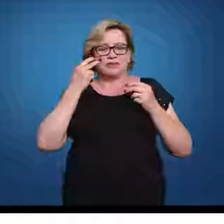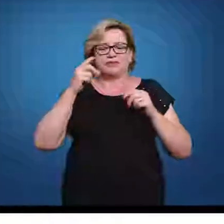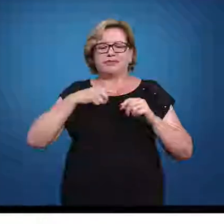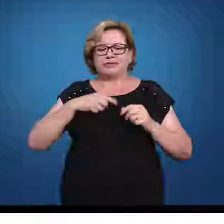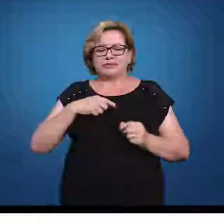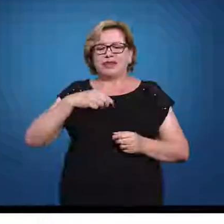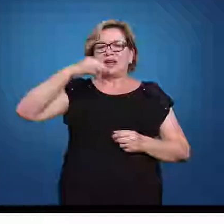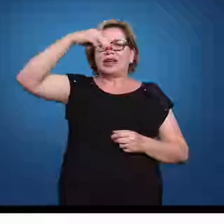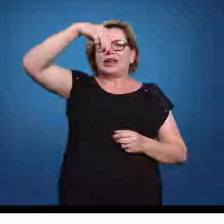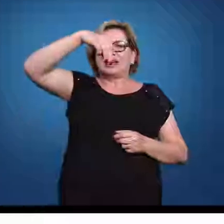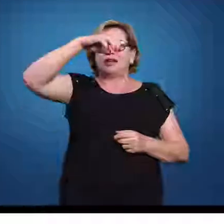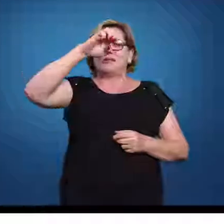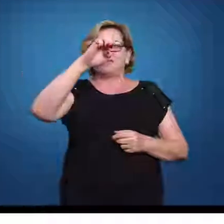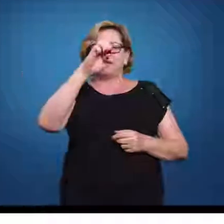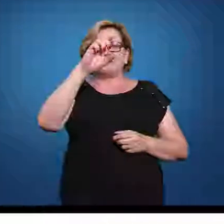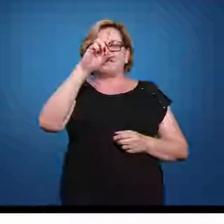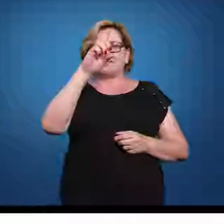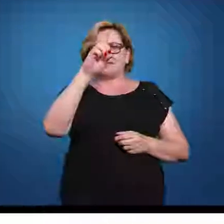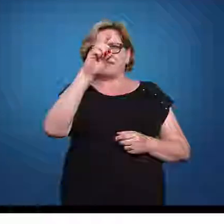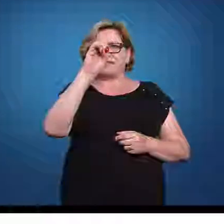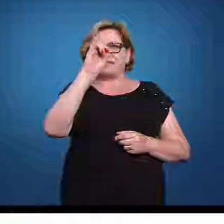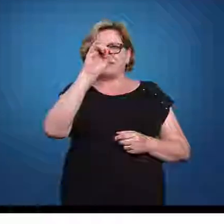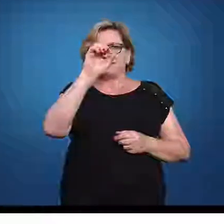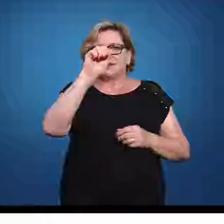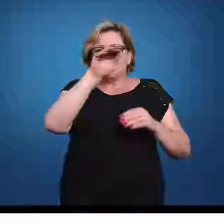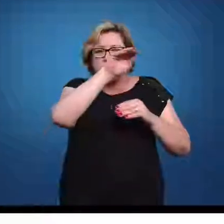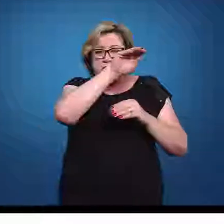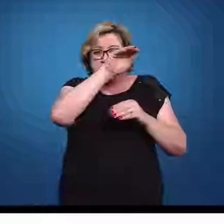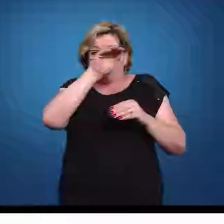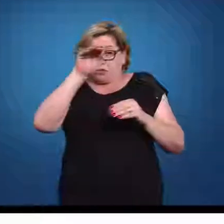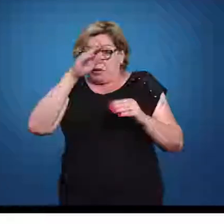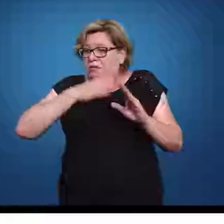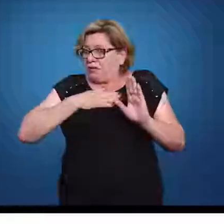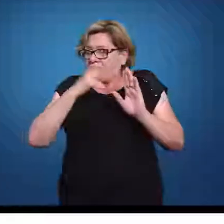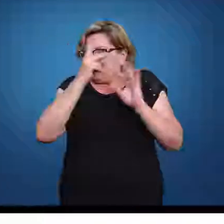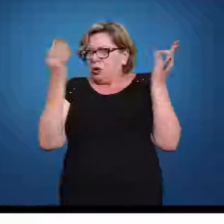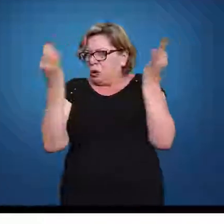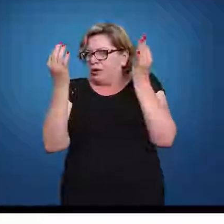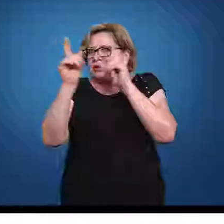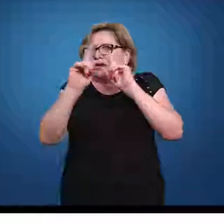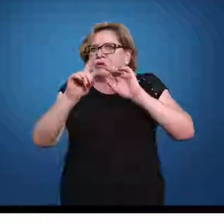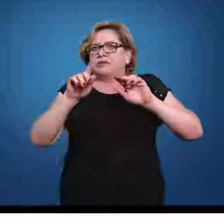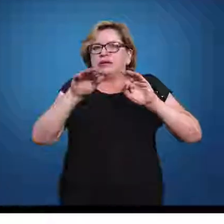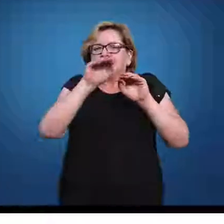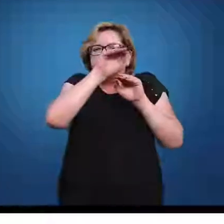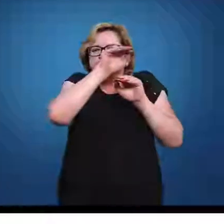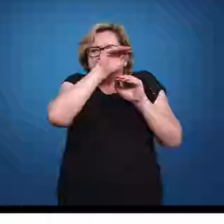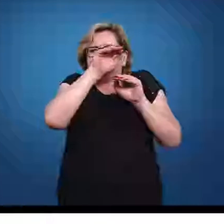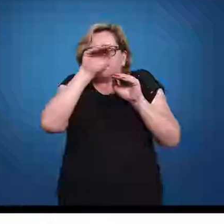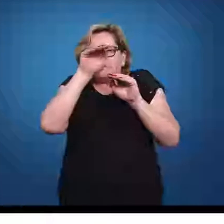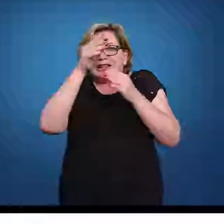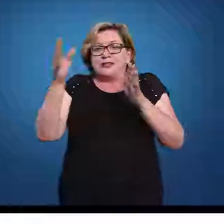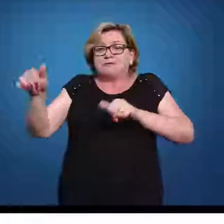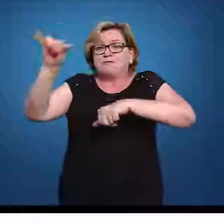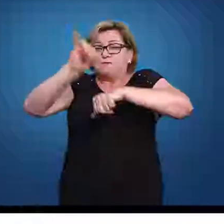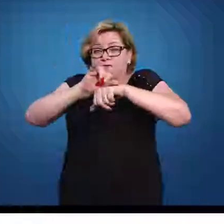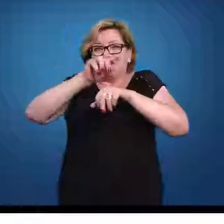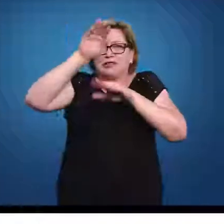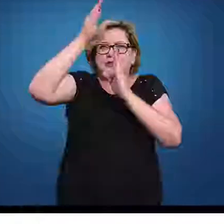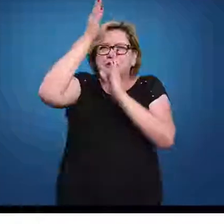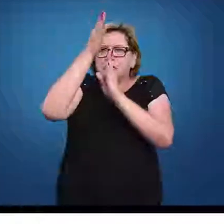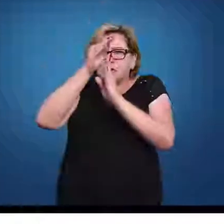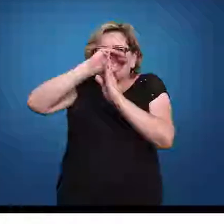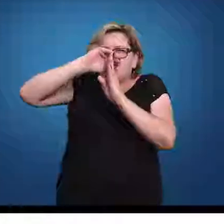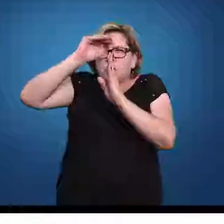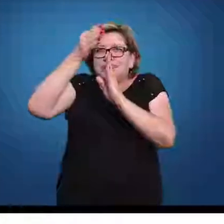ela fica centralizada, por mais que o meu desenho aqui não fique perfeito, mas a ideia é assim, essa média está exatamente no centro dessa curva.